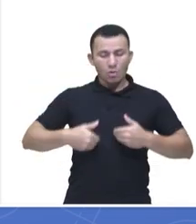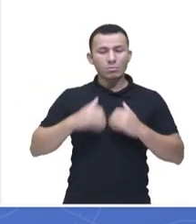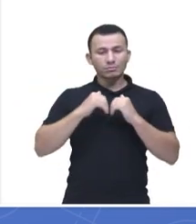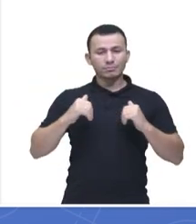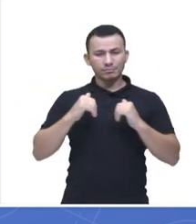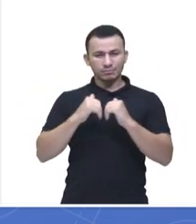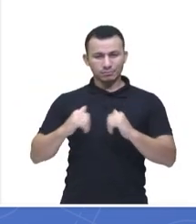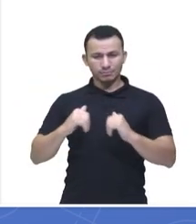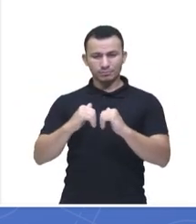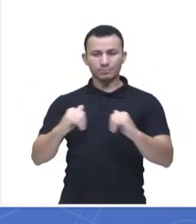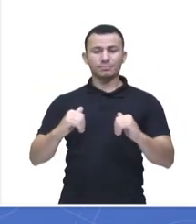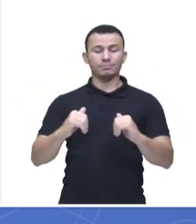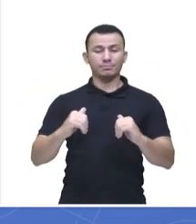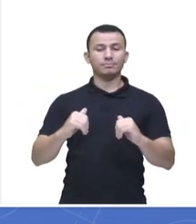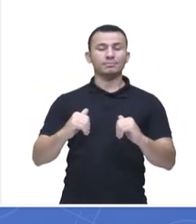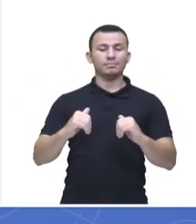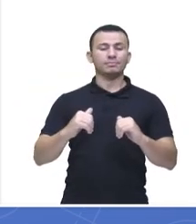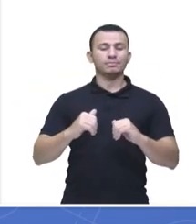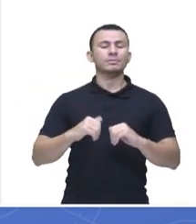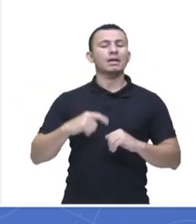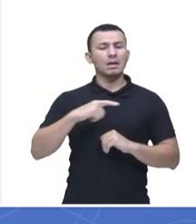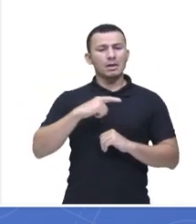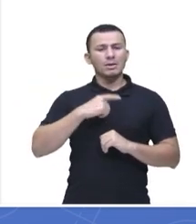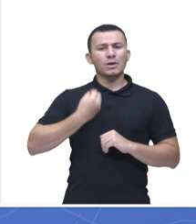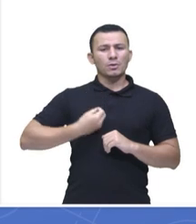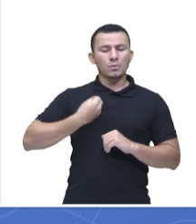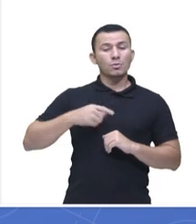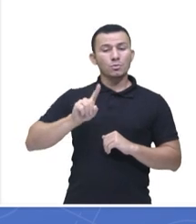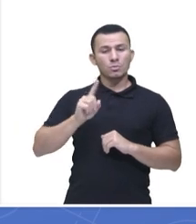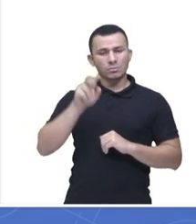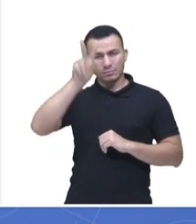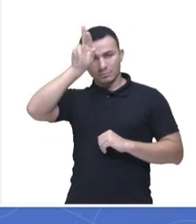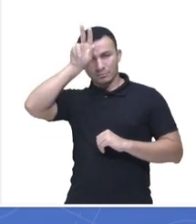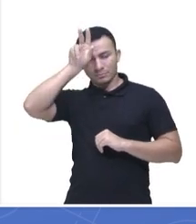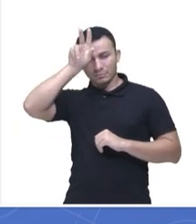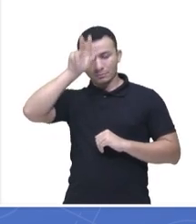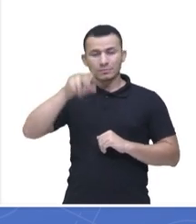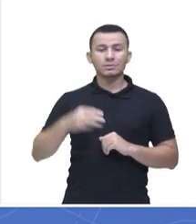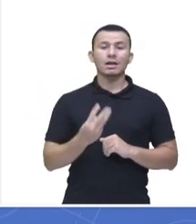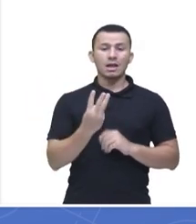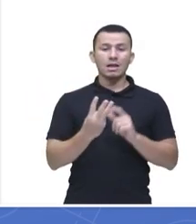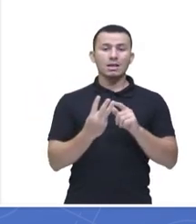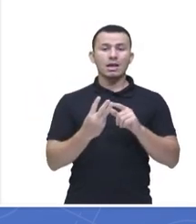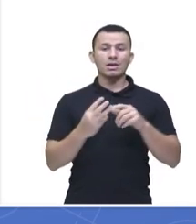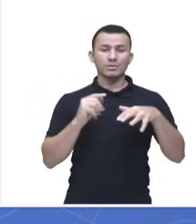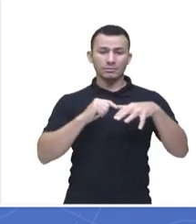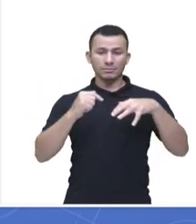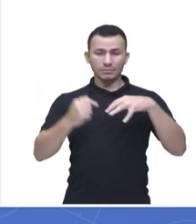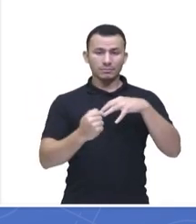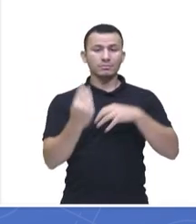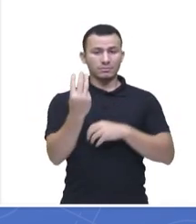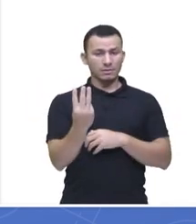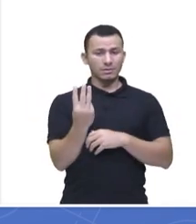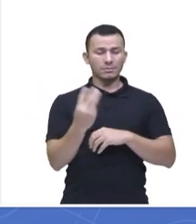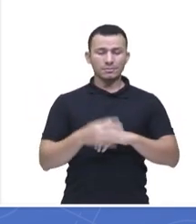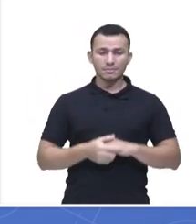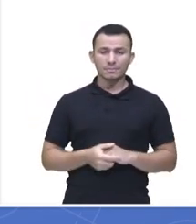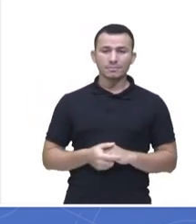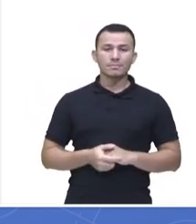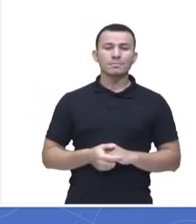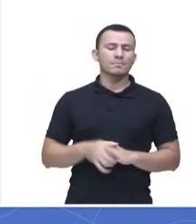tórax e abdômen, possuem um par de antenas e três pares de patas, tá certo?